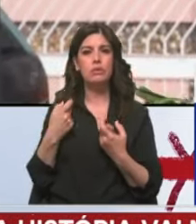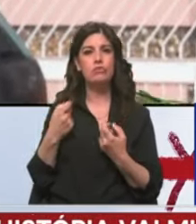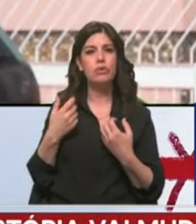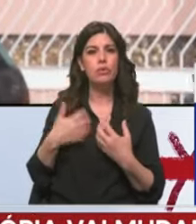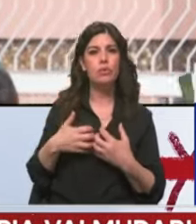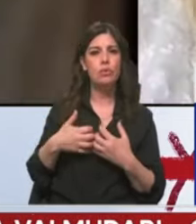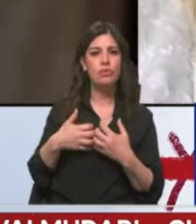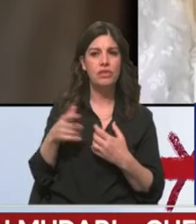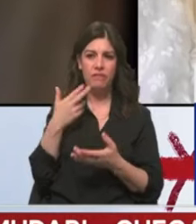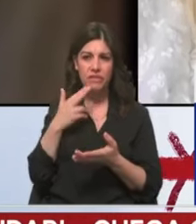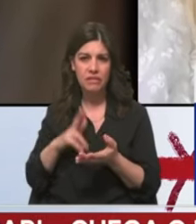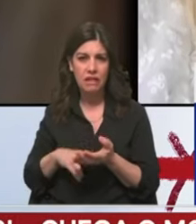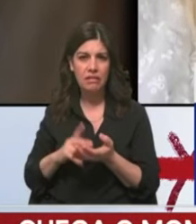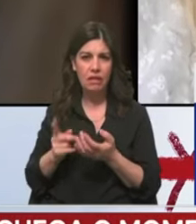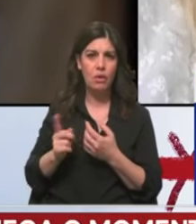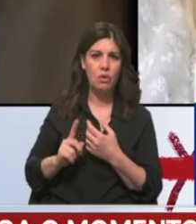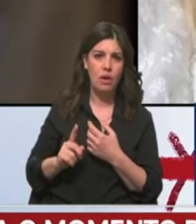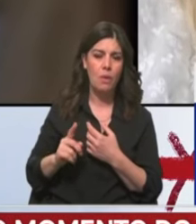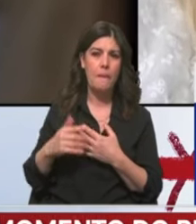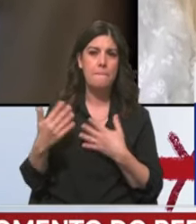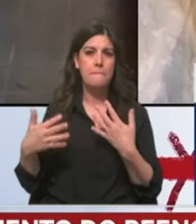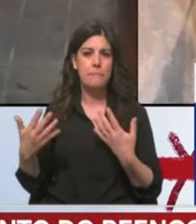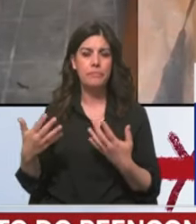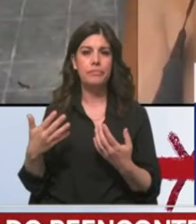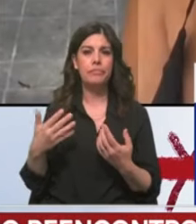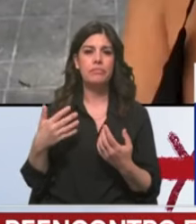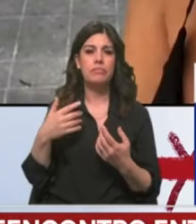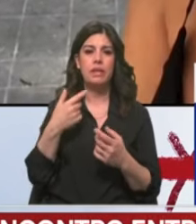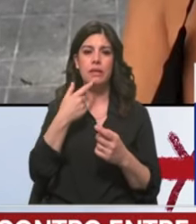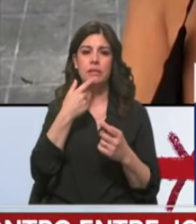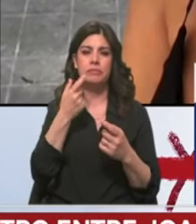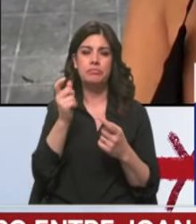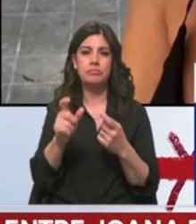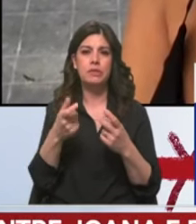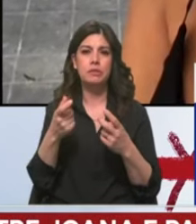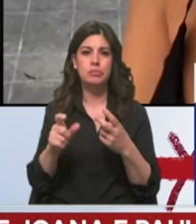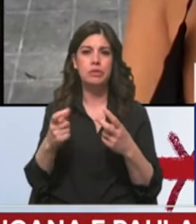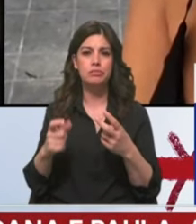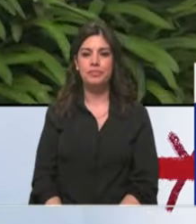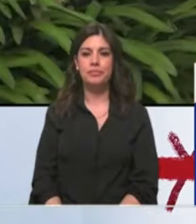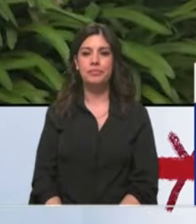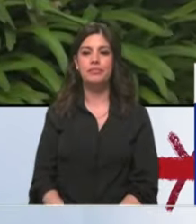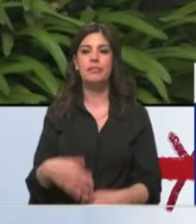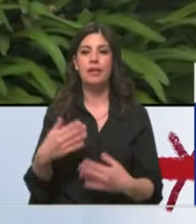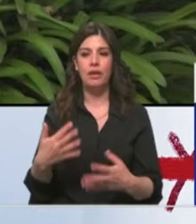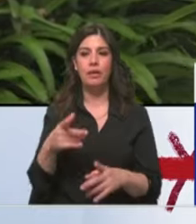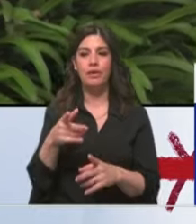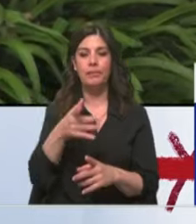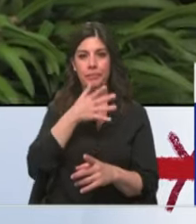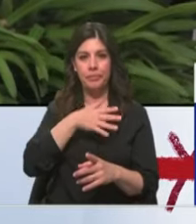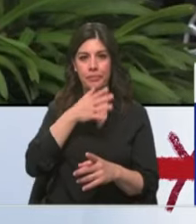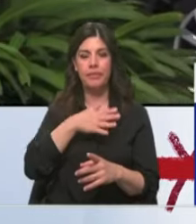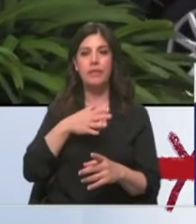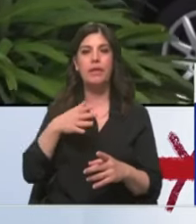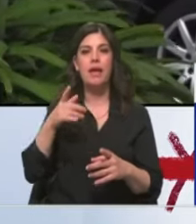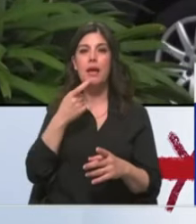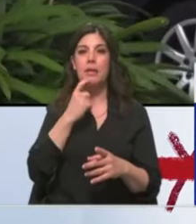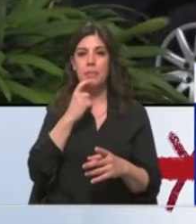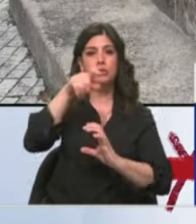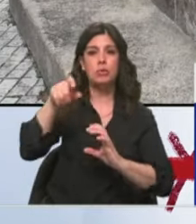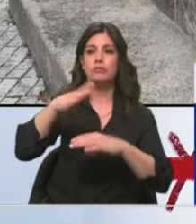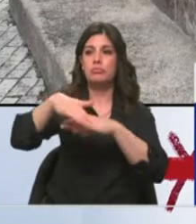verdadeiro ou era aqueles palavreados que toda a gente diz e fala e opina. A Maria vai dar um passeio ao